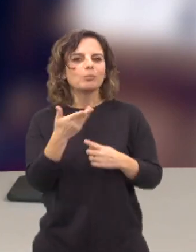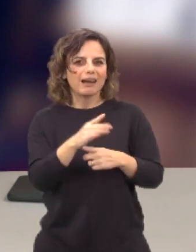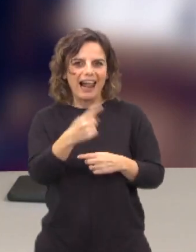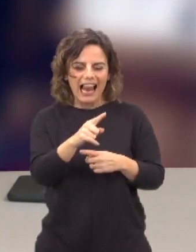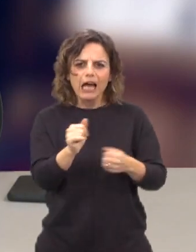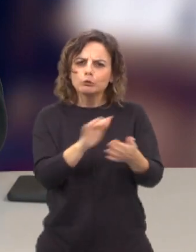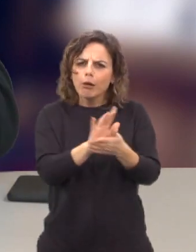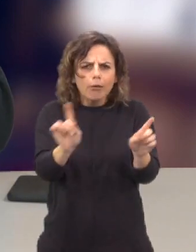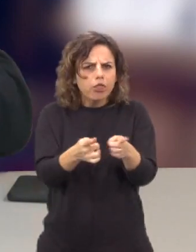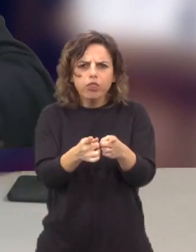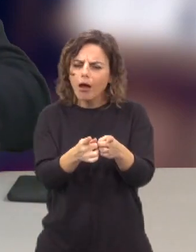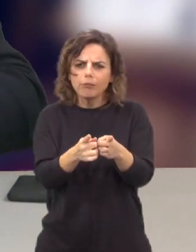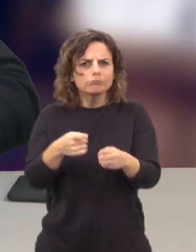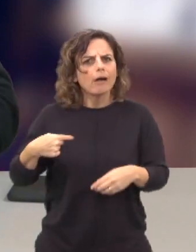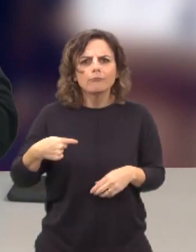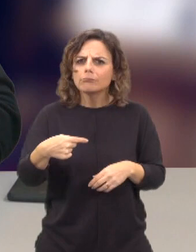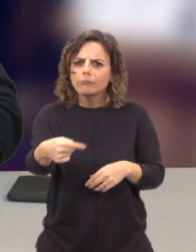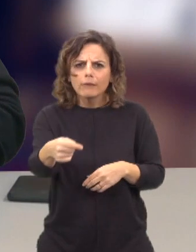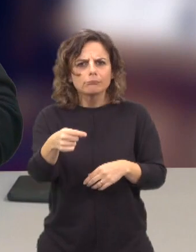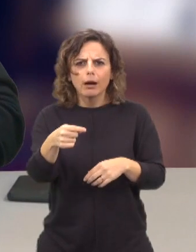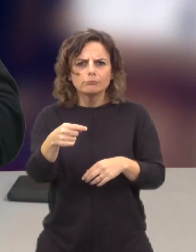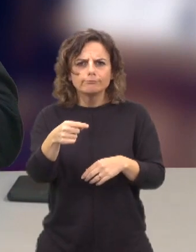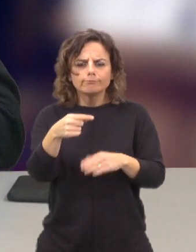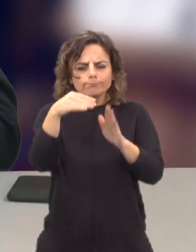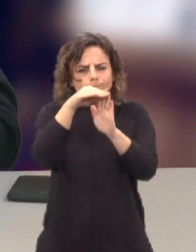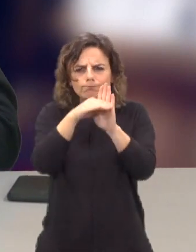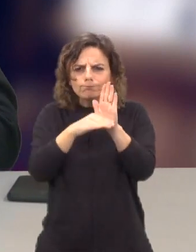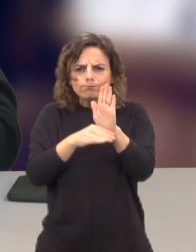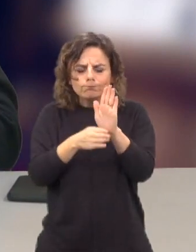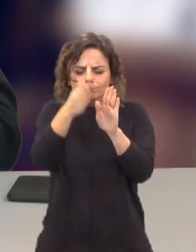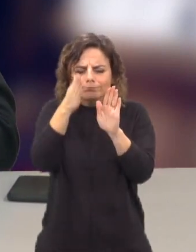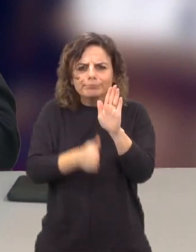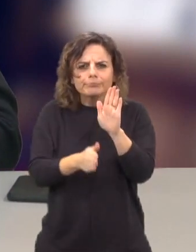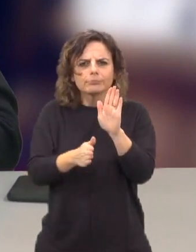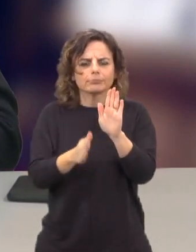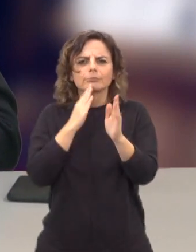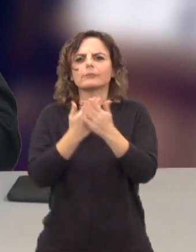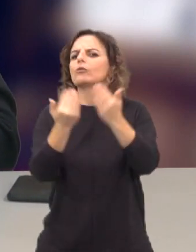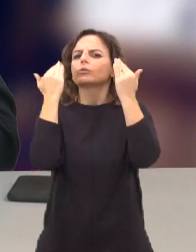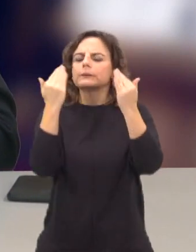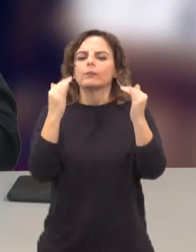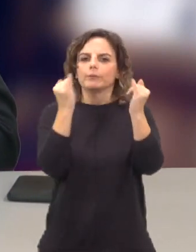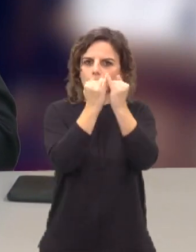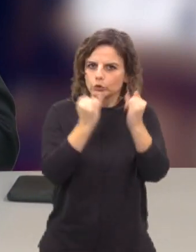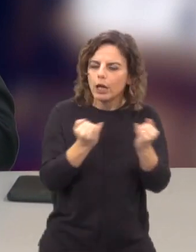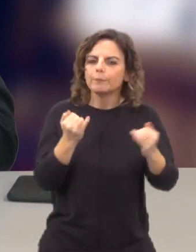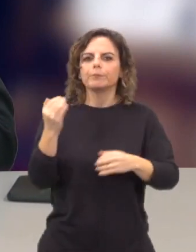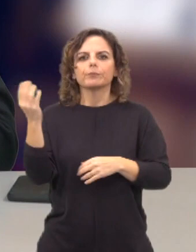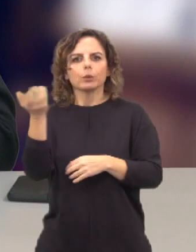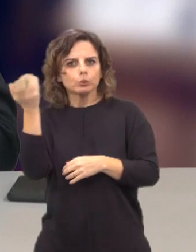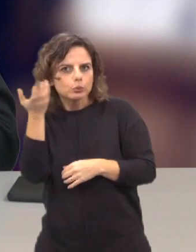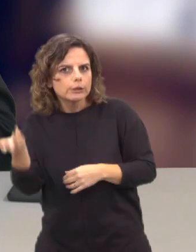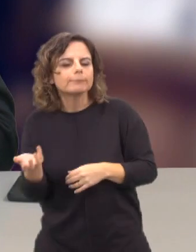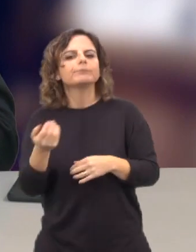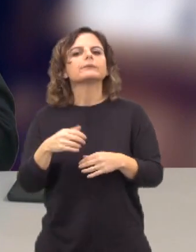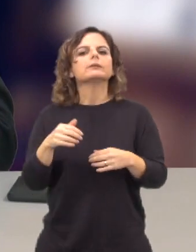por exemplo, um jornal muito sucinto, que todos os dias tem um critério muito afinado para ter informação internacional, cultura,